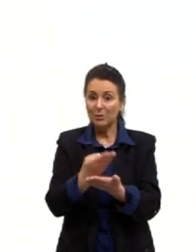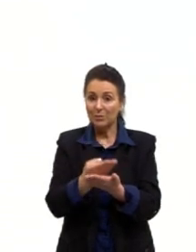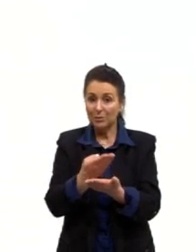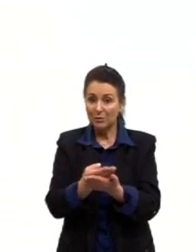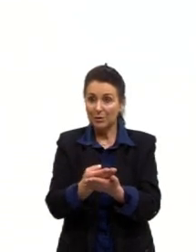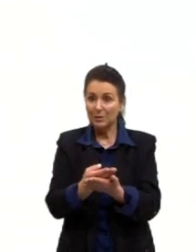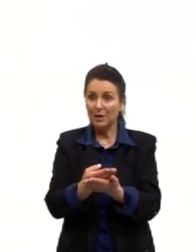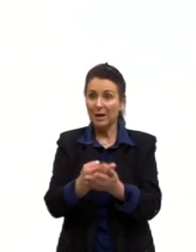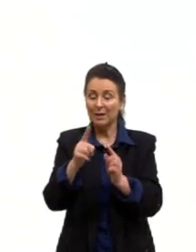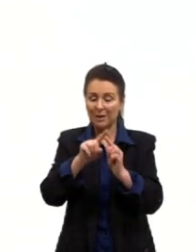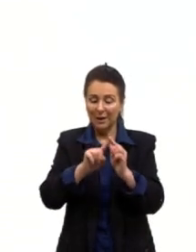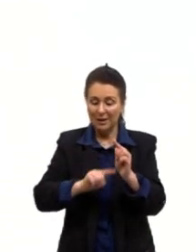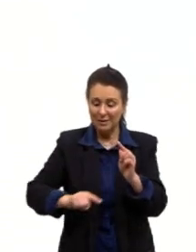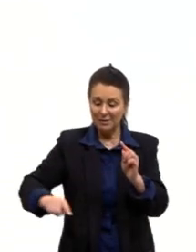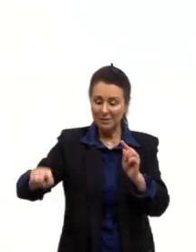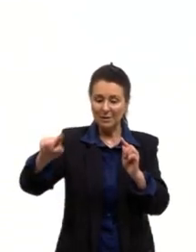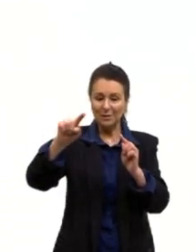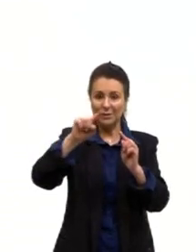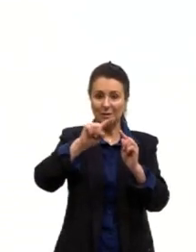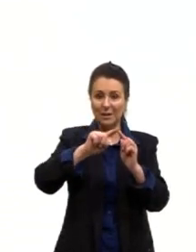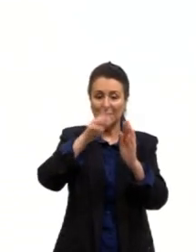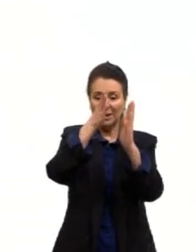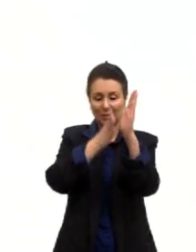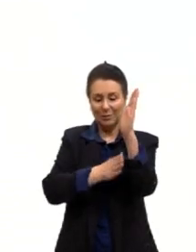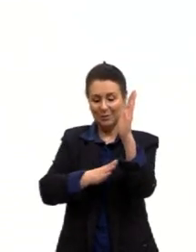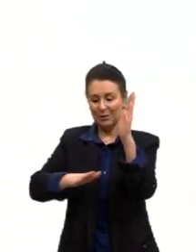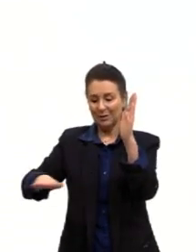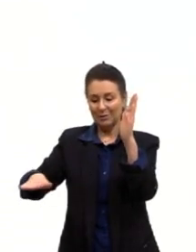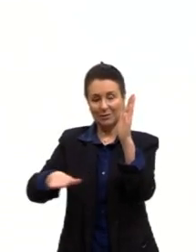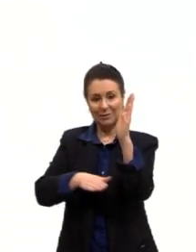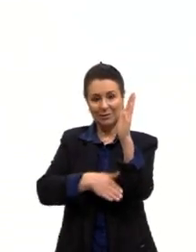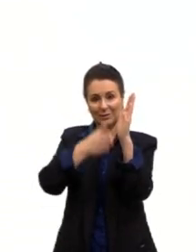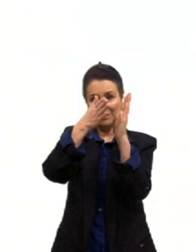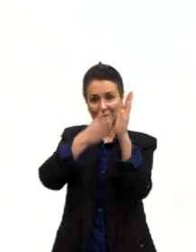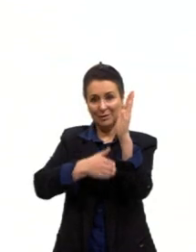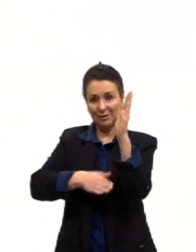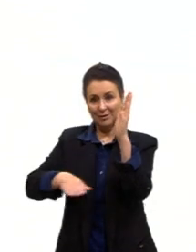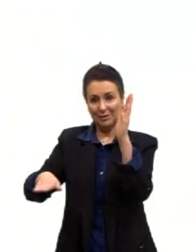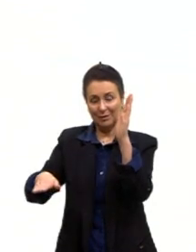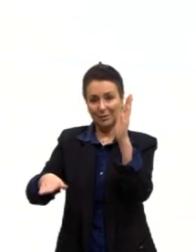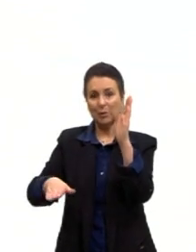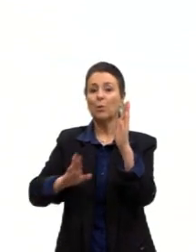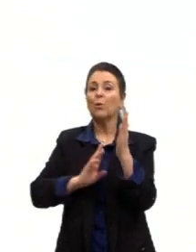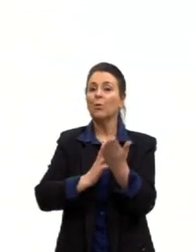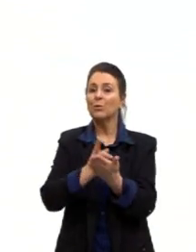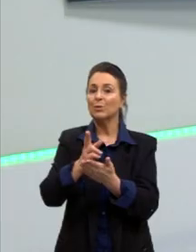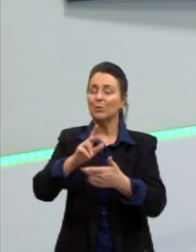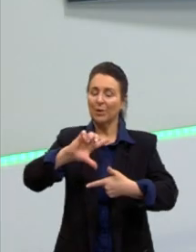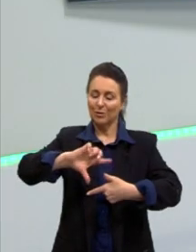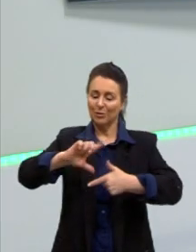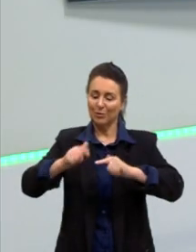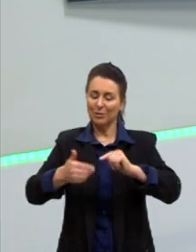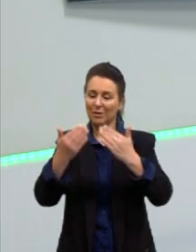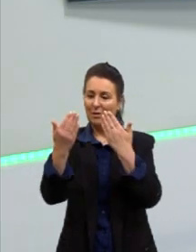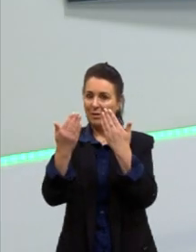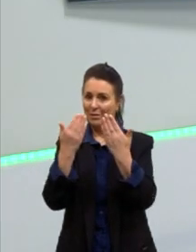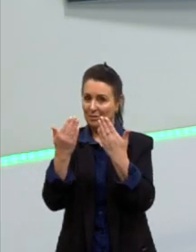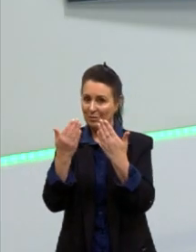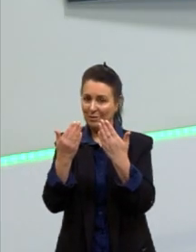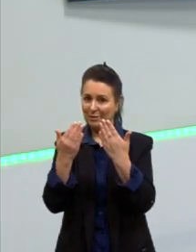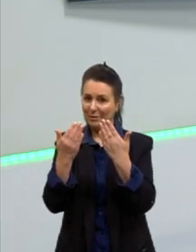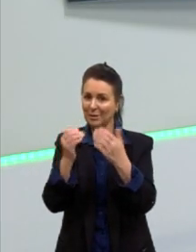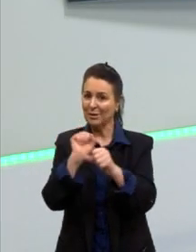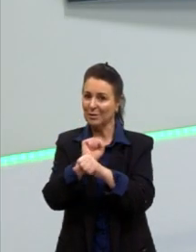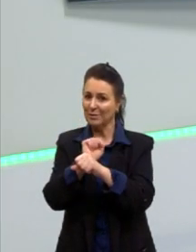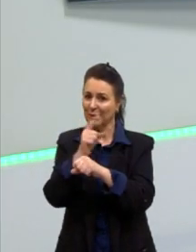circunferência no plano cartesiano. Então, dando aí continuidade na geometria analítica. Eu conto com vocês